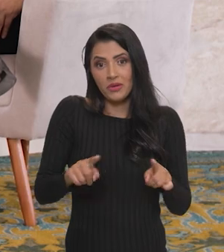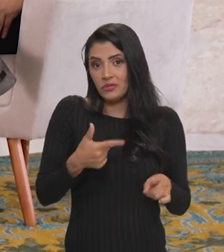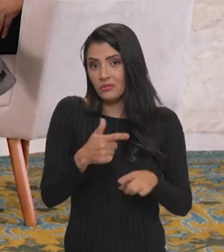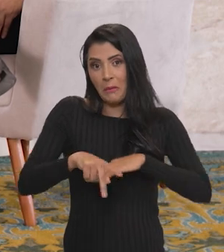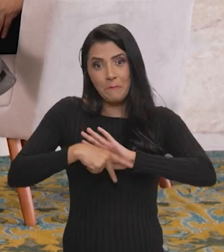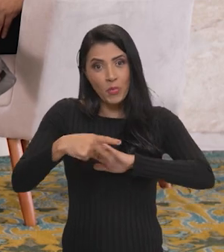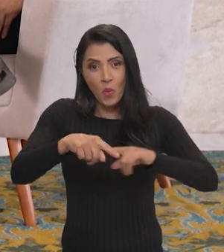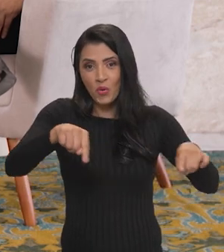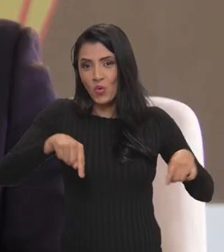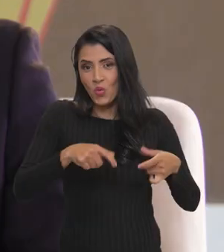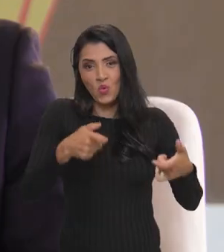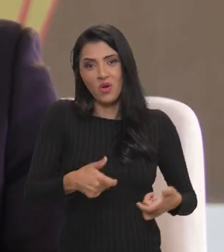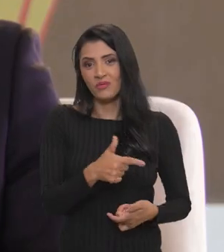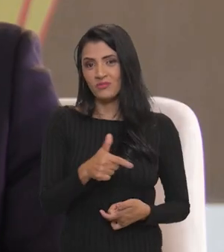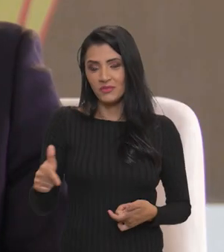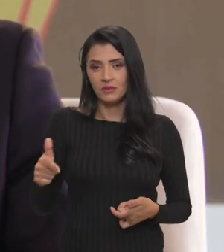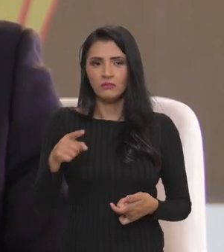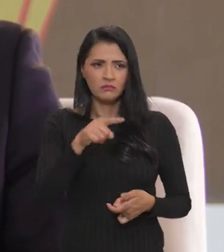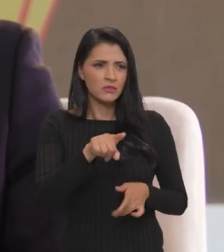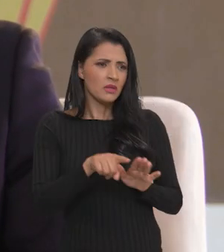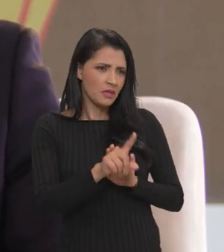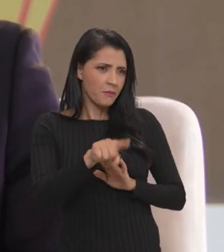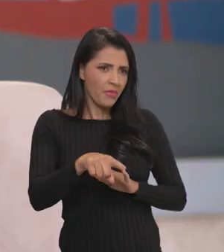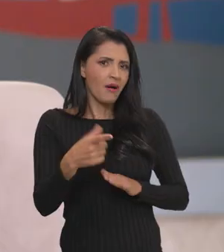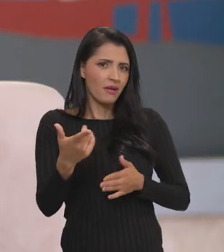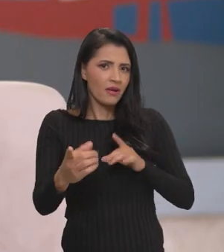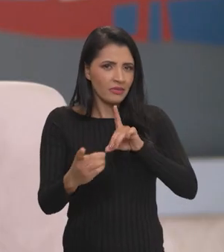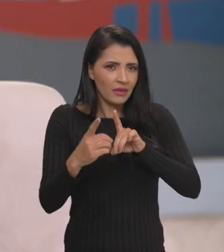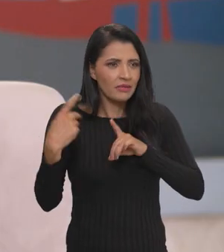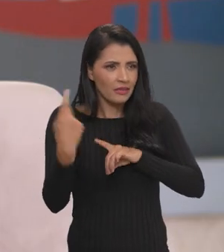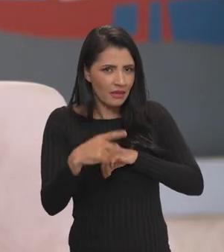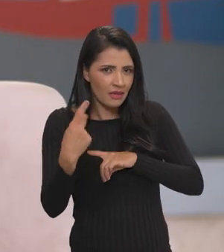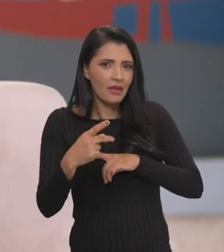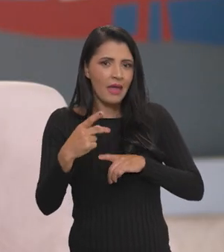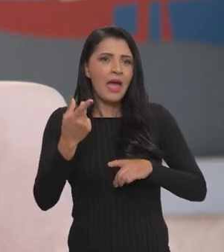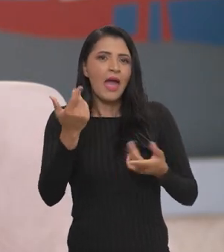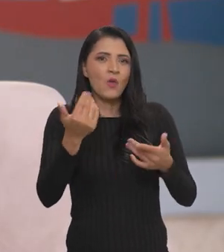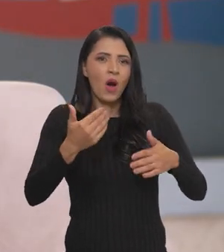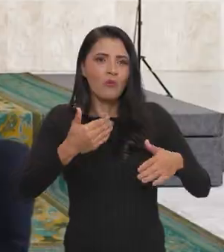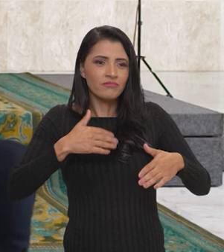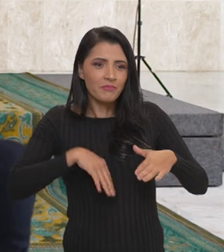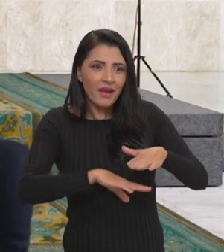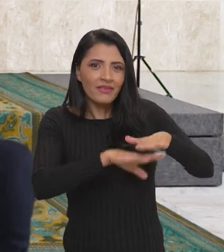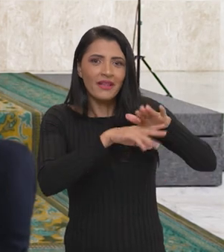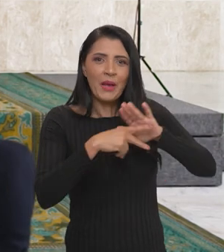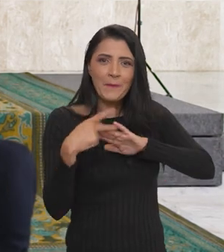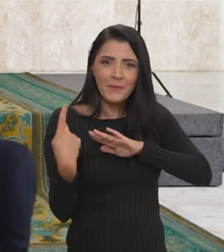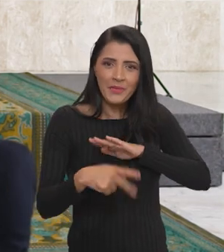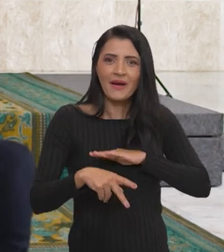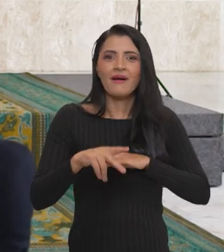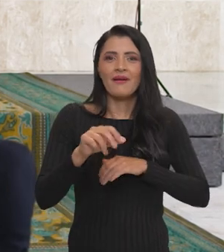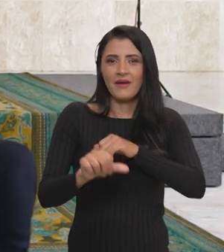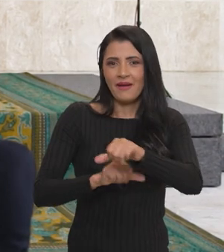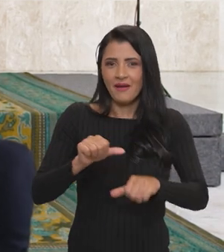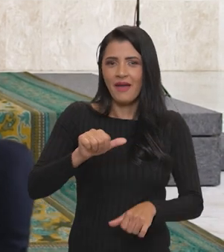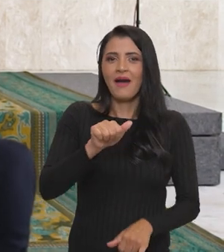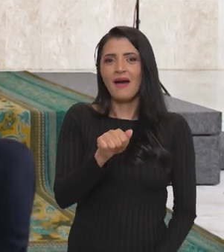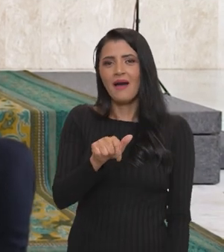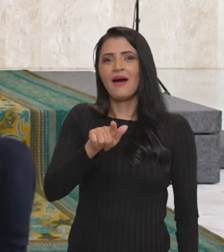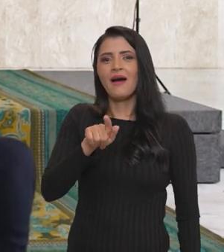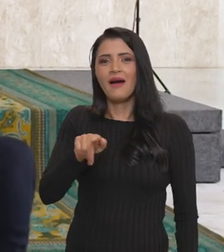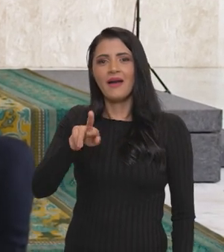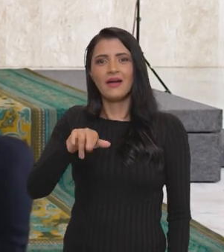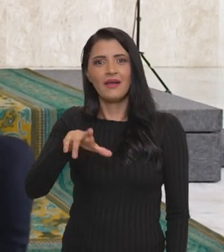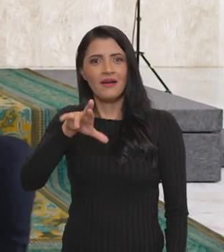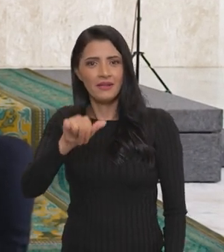têm a sua própria terra. Que seria a prateleira da reforma agrária? Exatamente. As prateleiras de terras para a reforma agrária. O presidente Lula